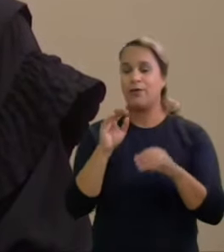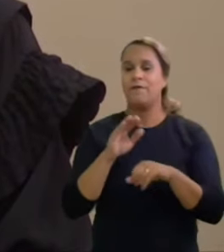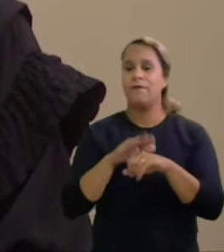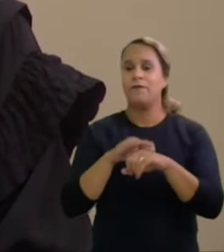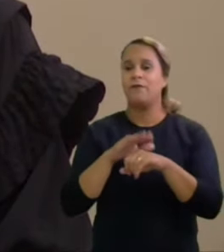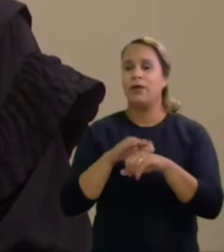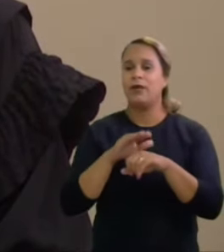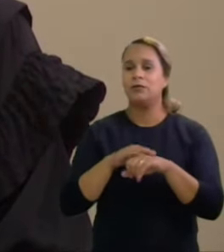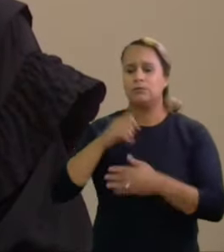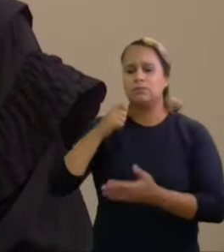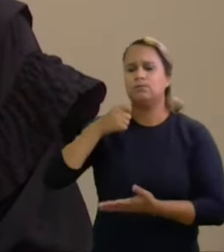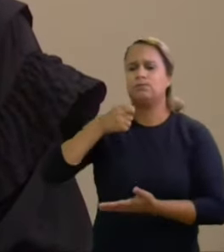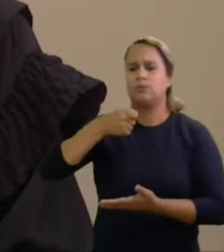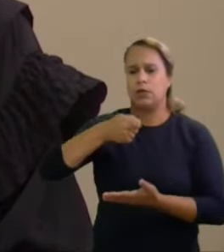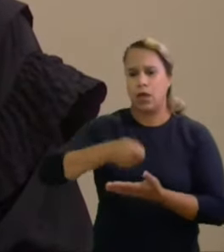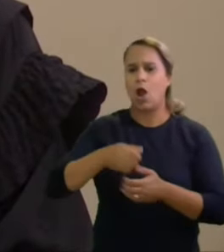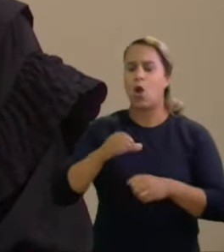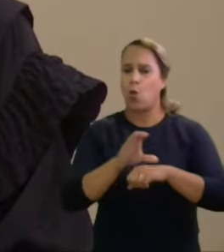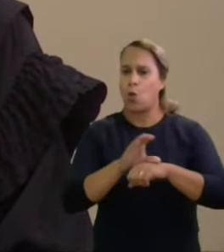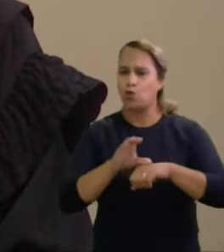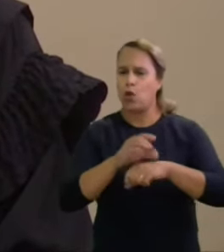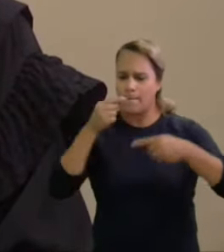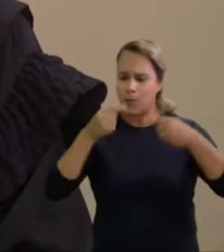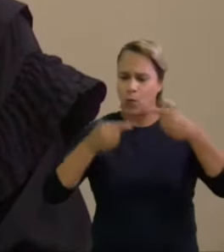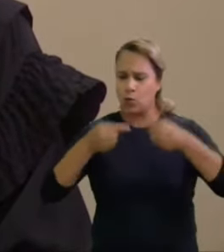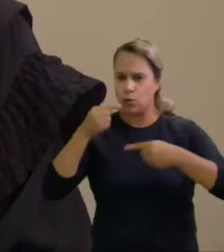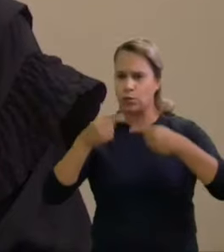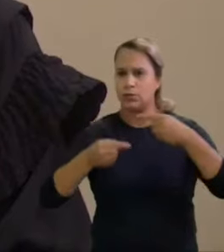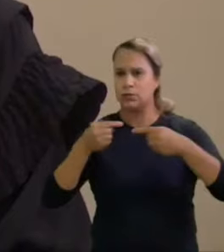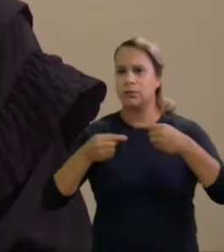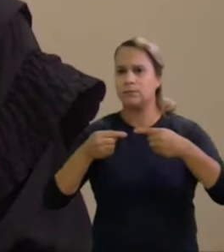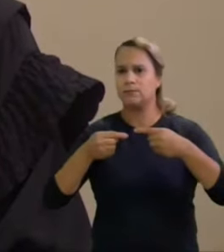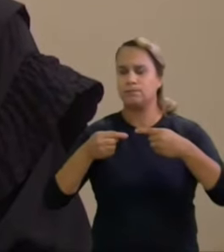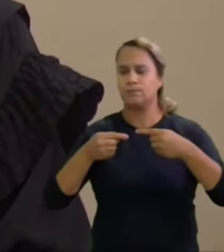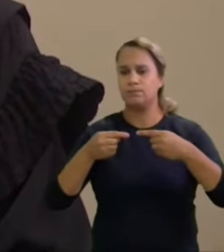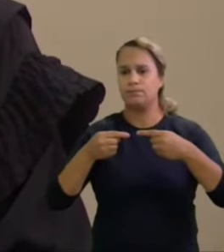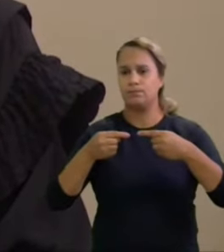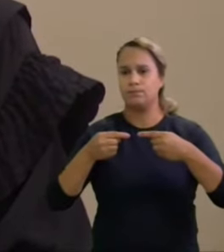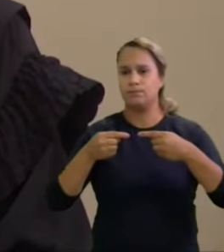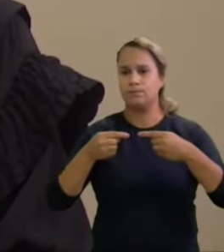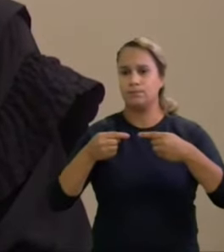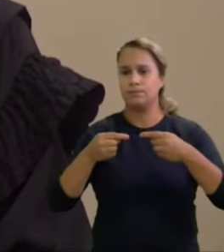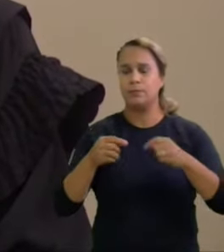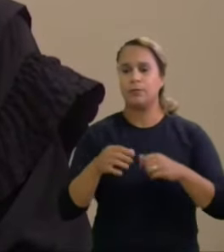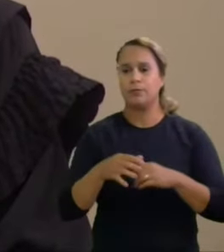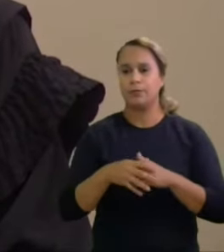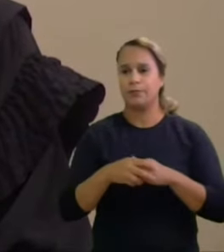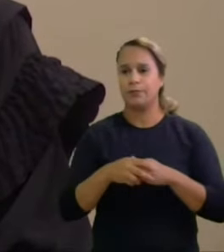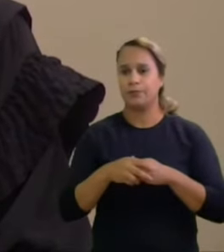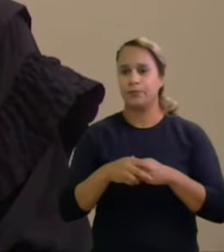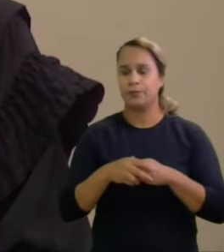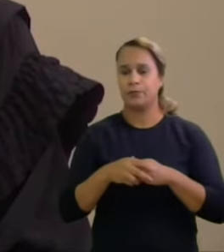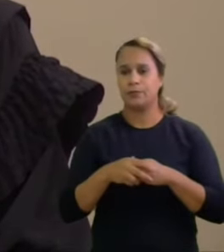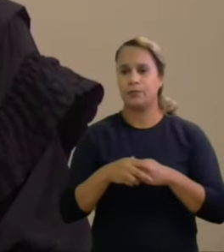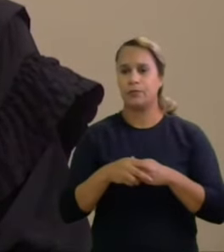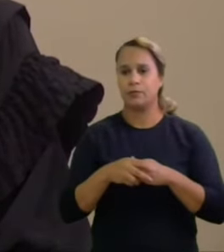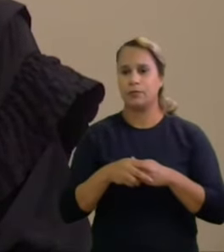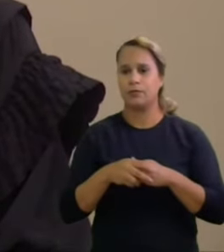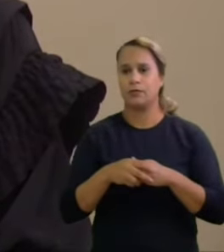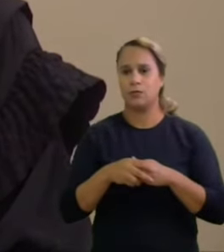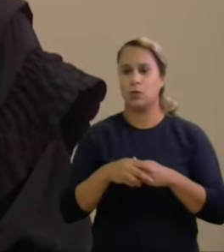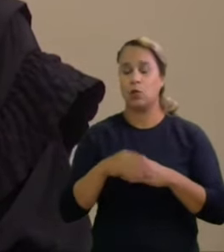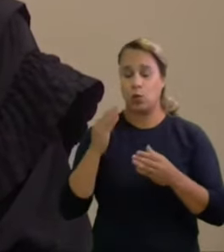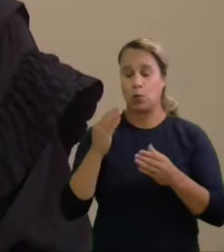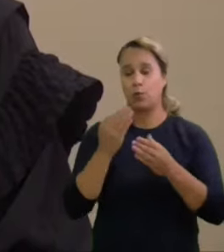autoridade que a constituição política lhe confere direta e expressamente contanto que seja atendido devido processo legal